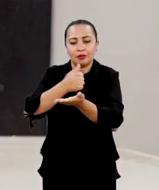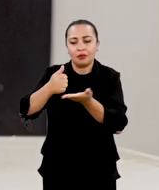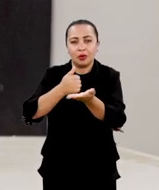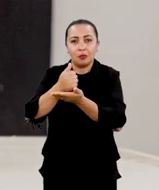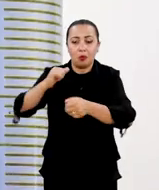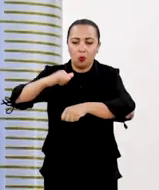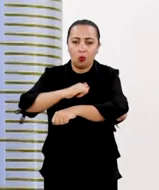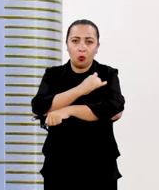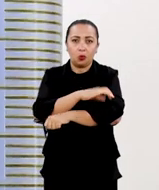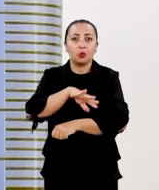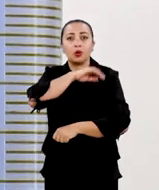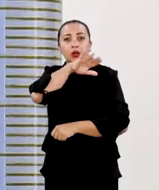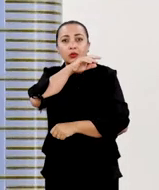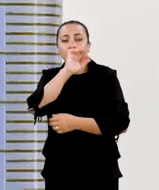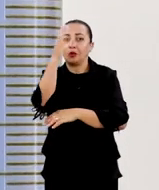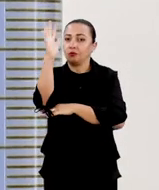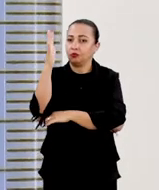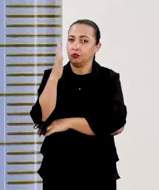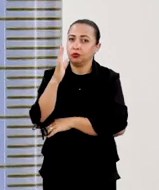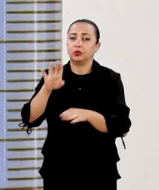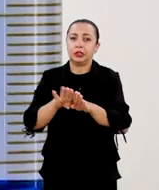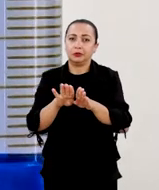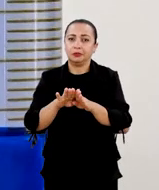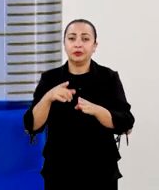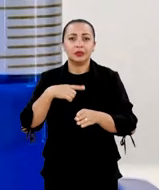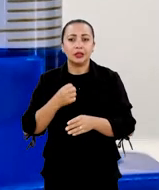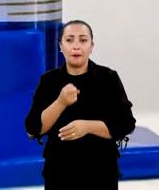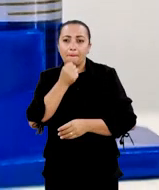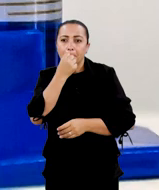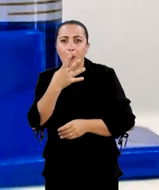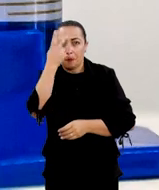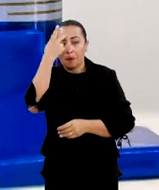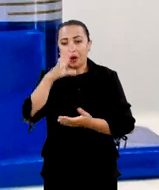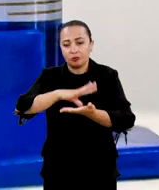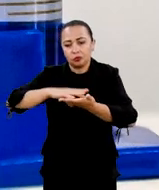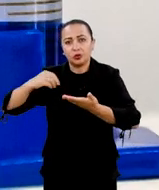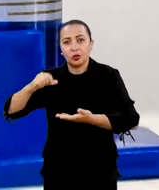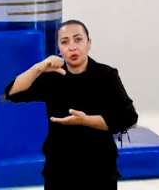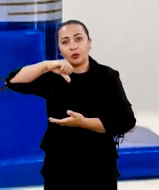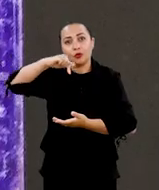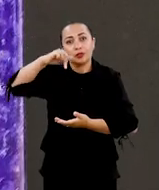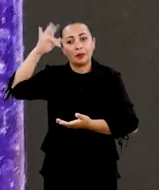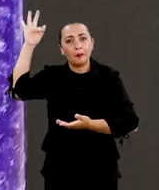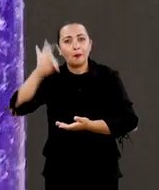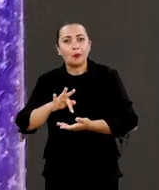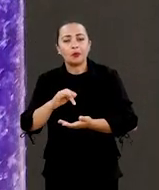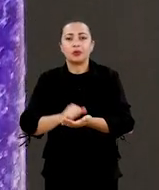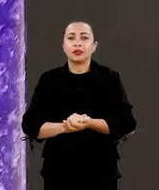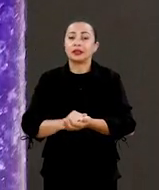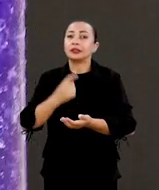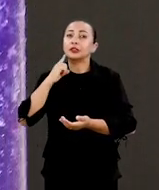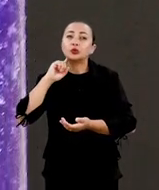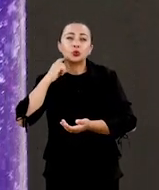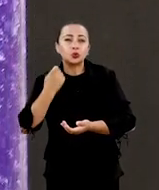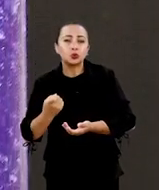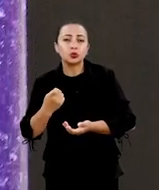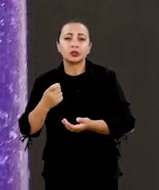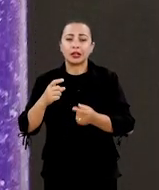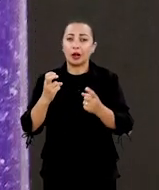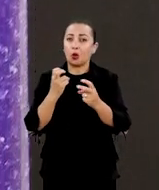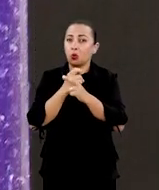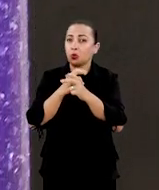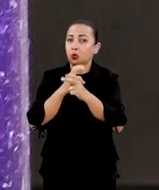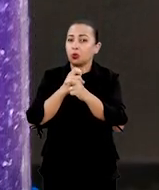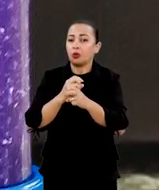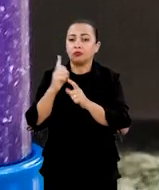base de gordura animal e vegetal. E tem o poder de extrair até 97% das impurezas tóxicas